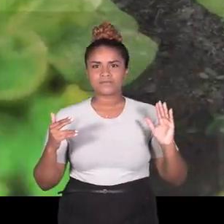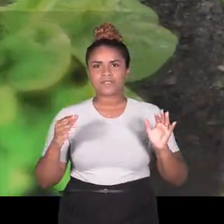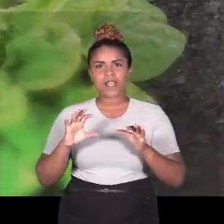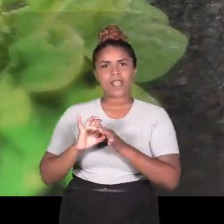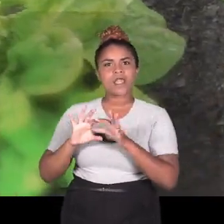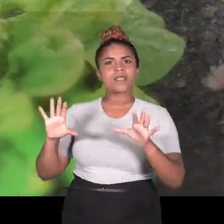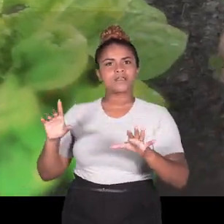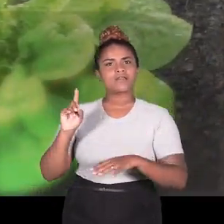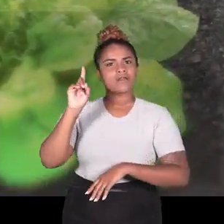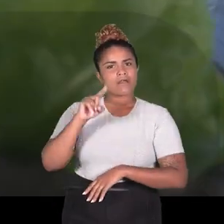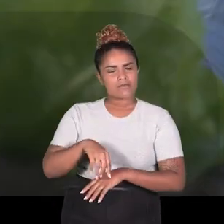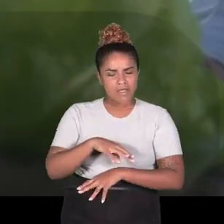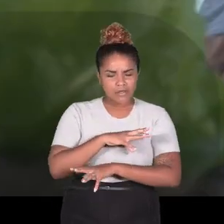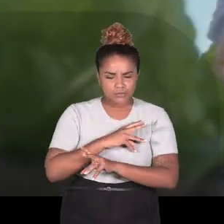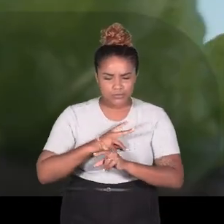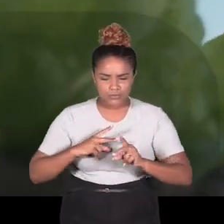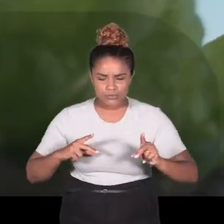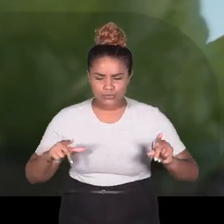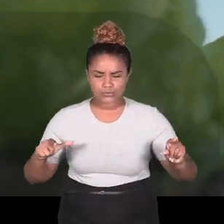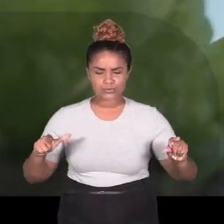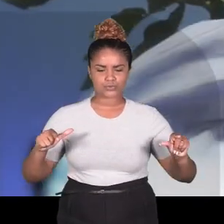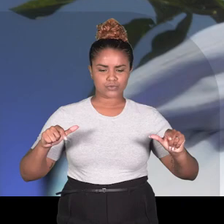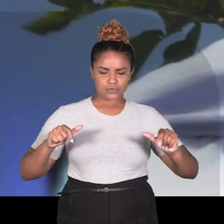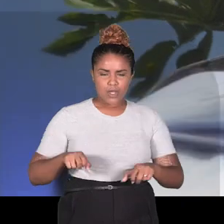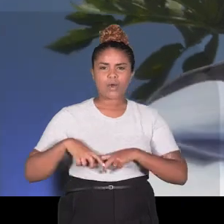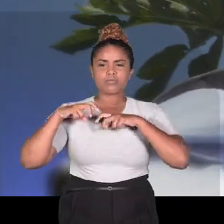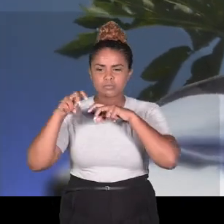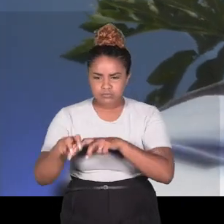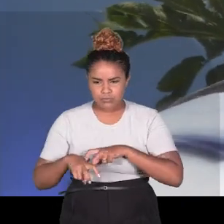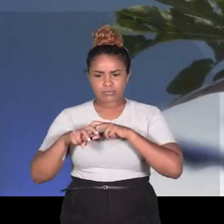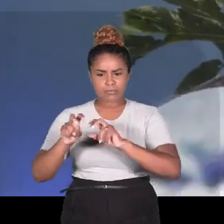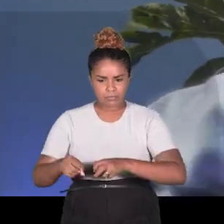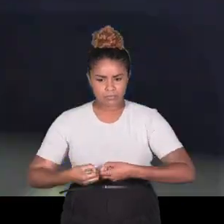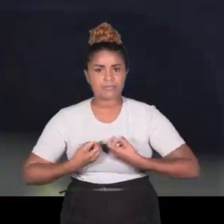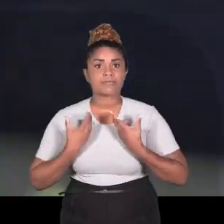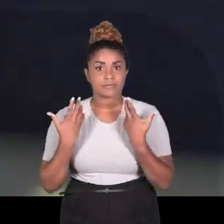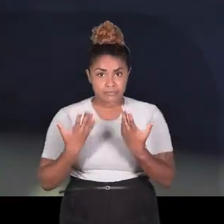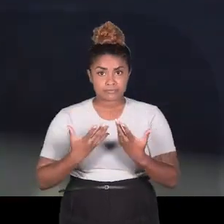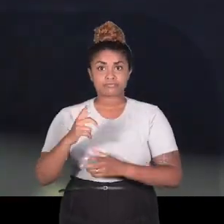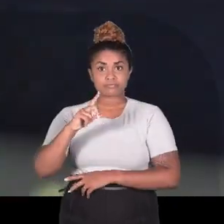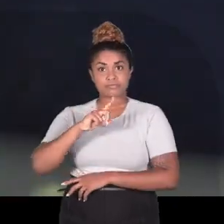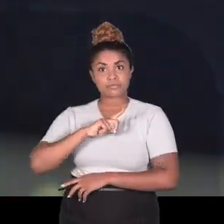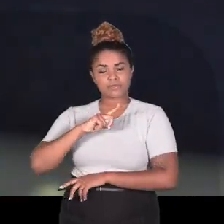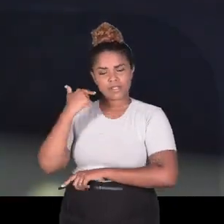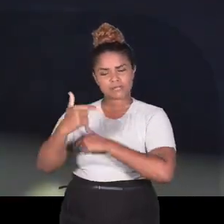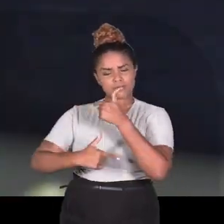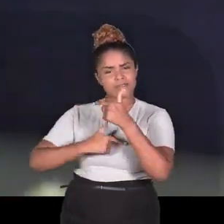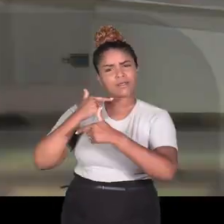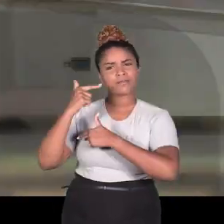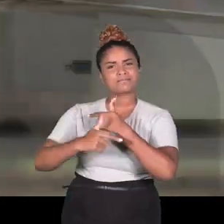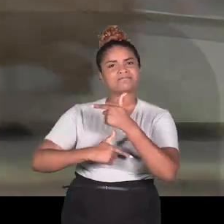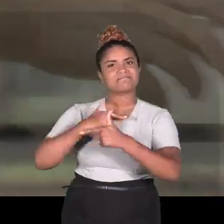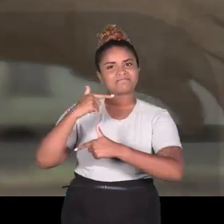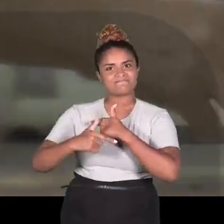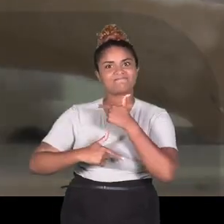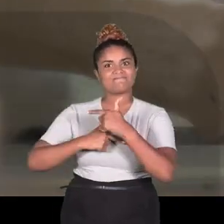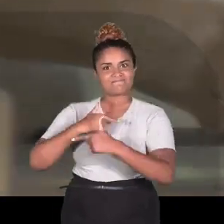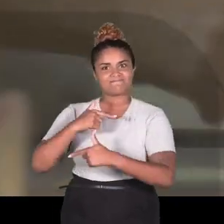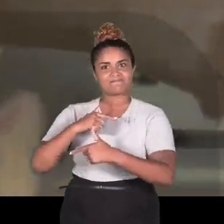Independência é você ter a sua terra pra plantar e pra colher. É poder ter o seu trabalho.